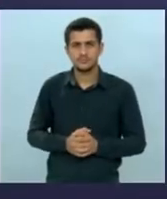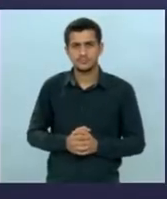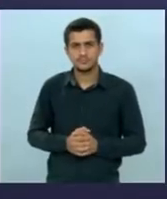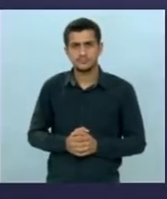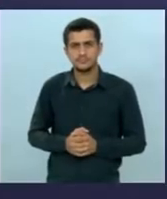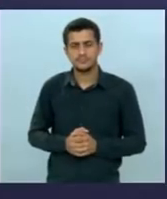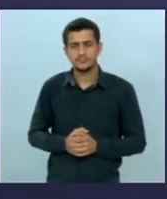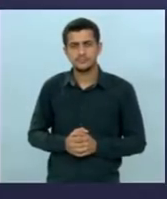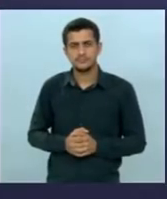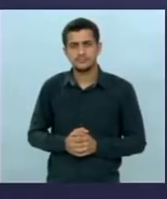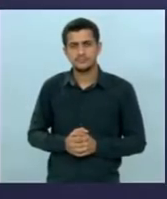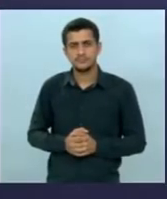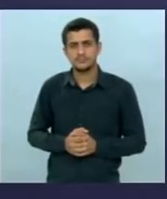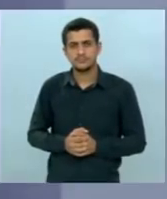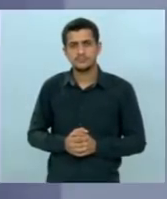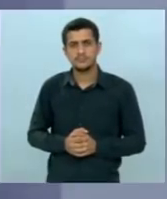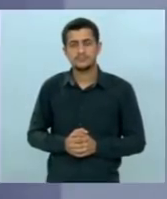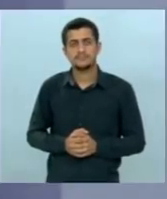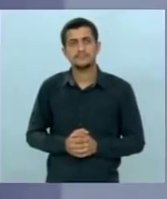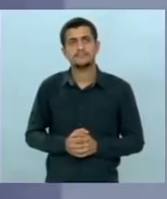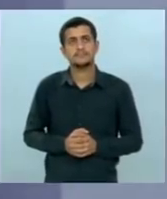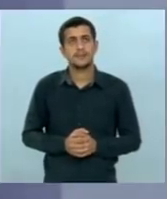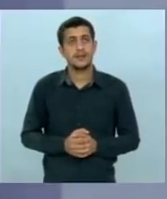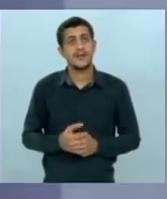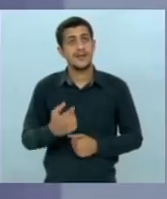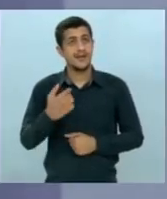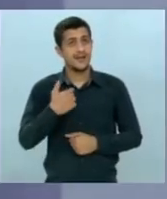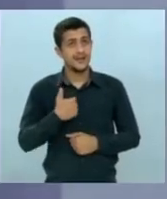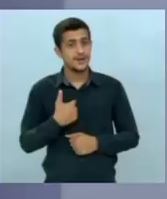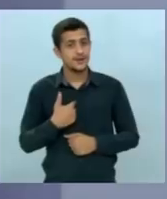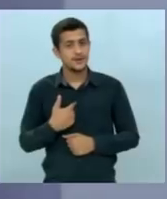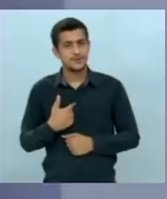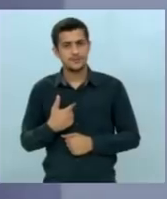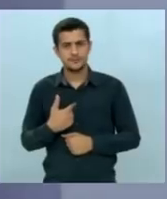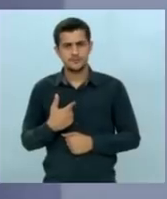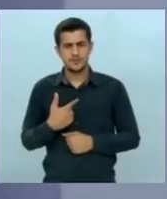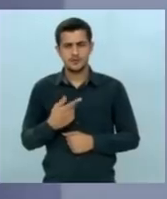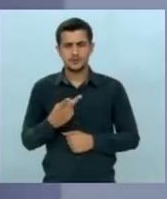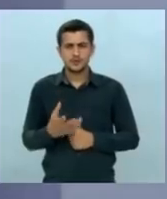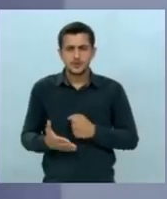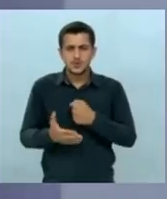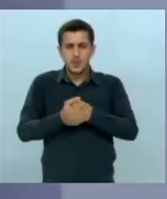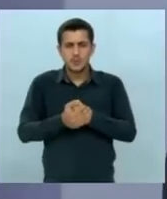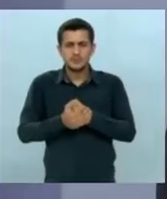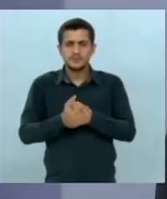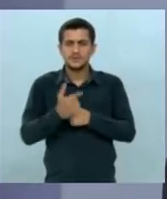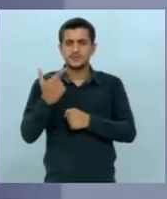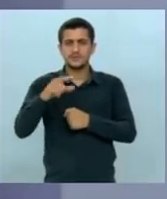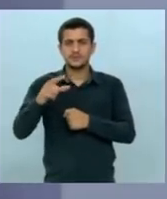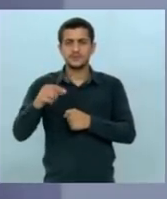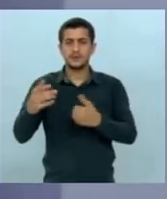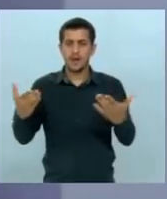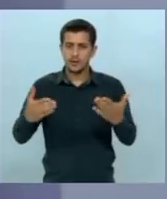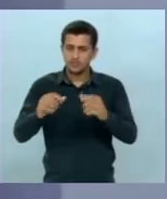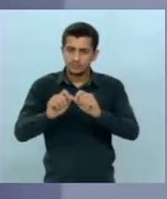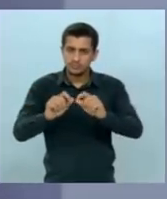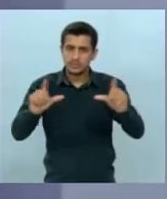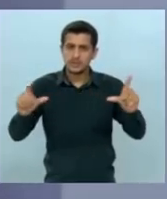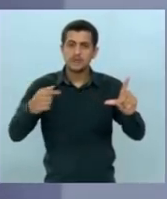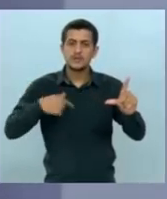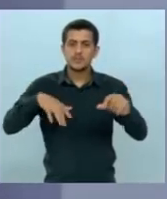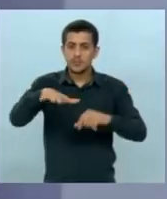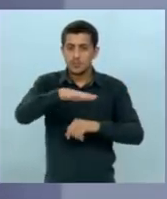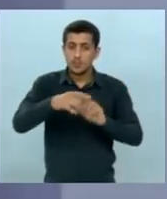tem 1 minuto e 30 para a resposta candidato eu não tenho nada a esconder eu falei na abertura do debate aqui a população do meu